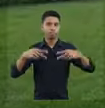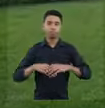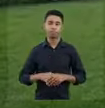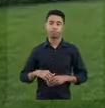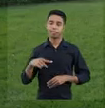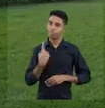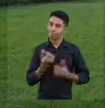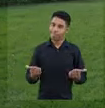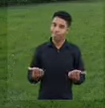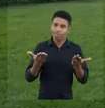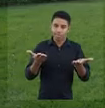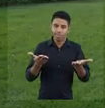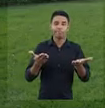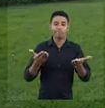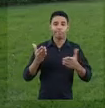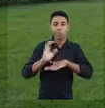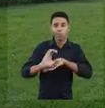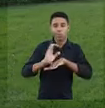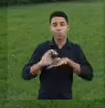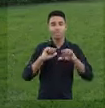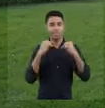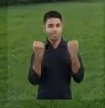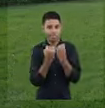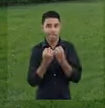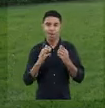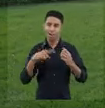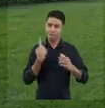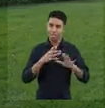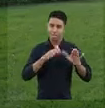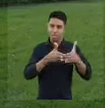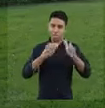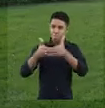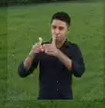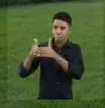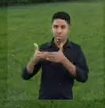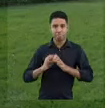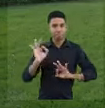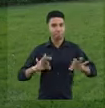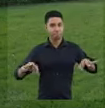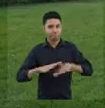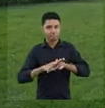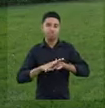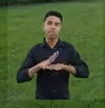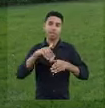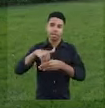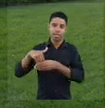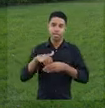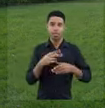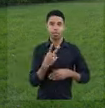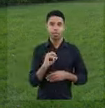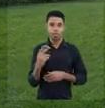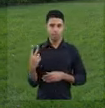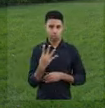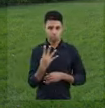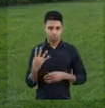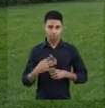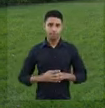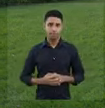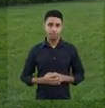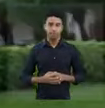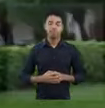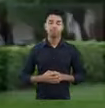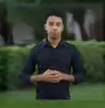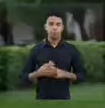Estamos promovendo cursos e seminários para que nossas equipes estejam preparadas para as eleições municipais de